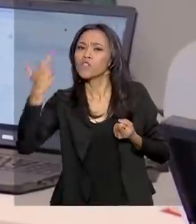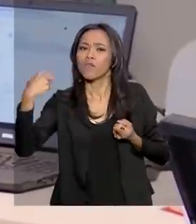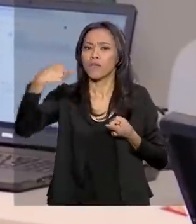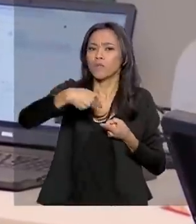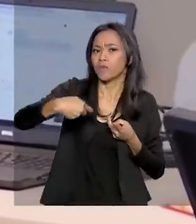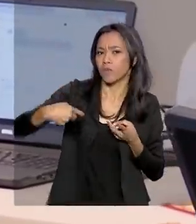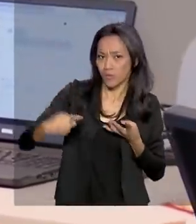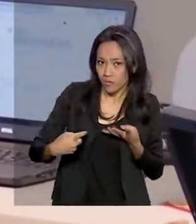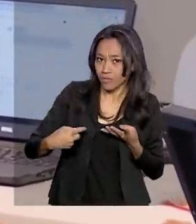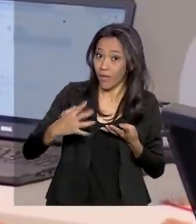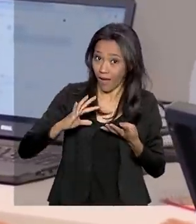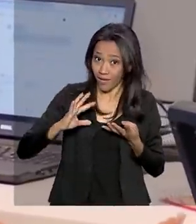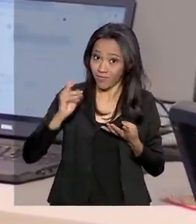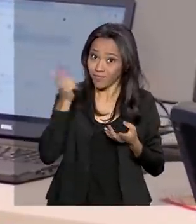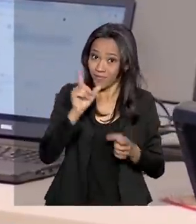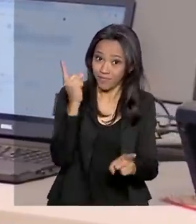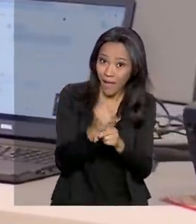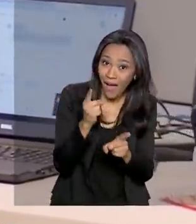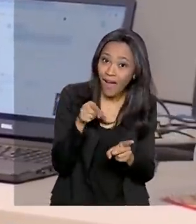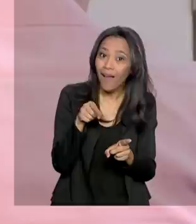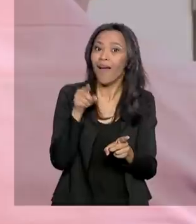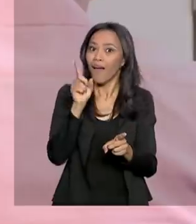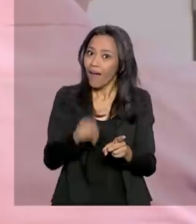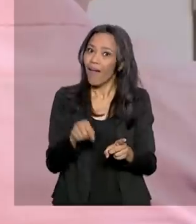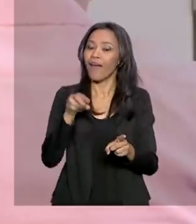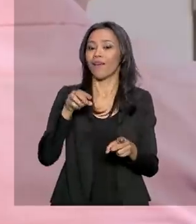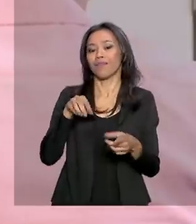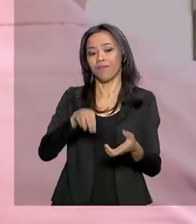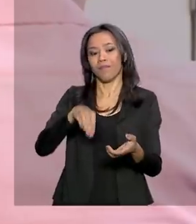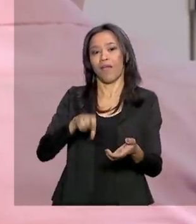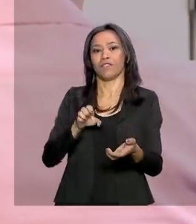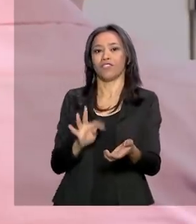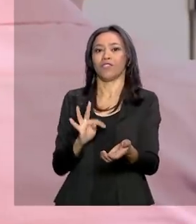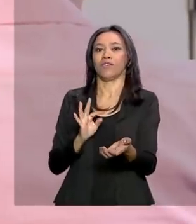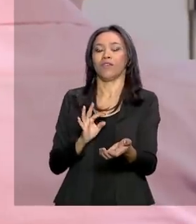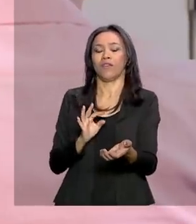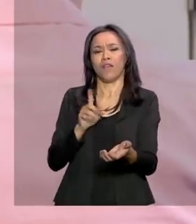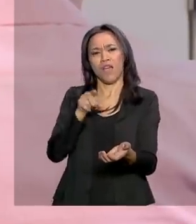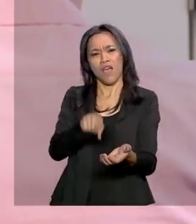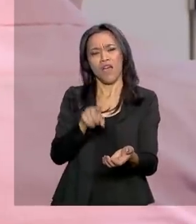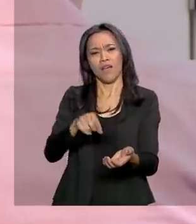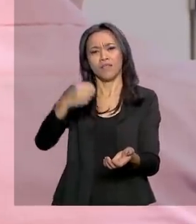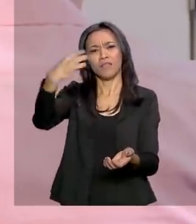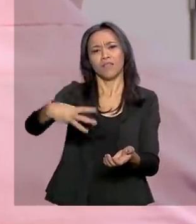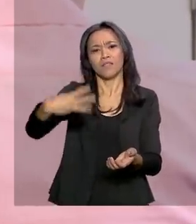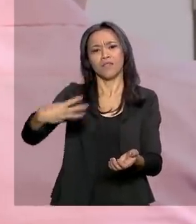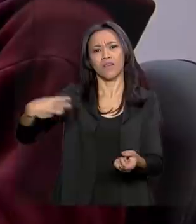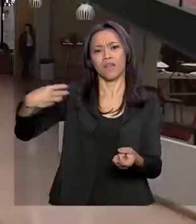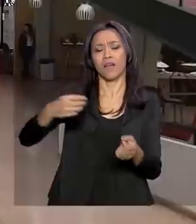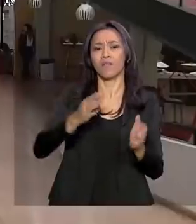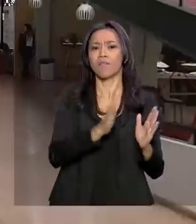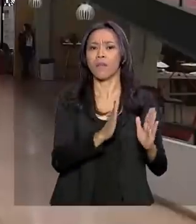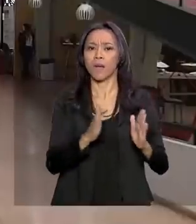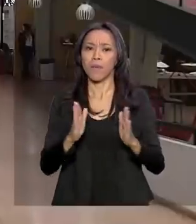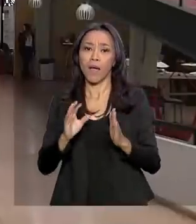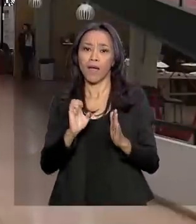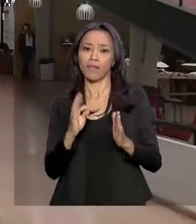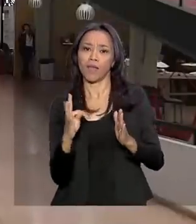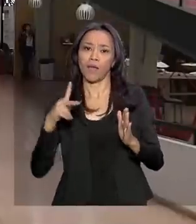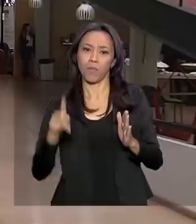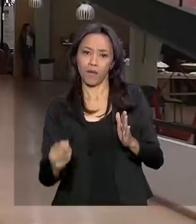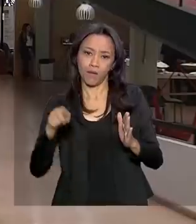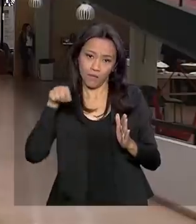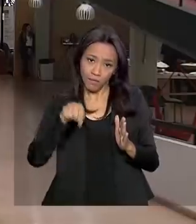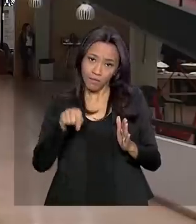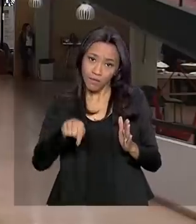essas demandas. Quando isso acontece, é o match. Essa é a terceira etapa do programa Conexão